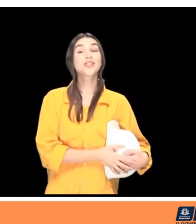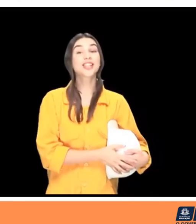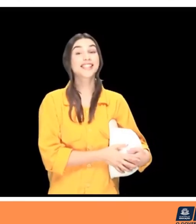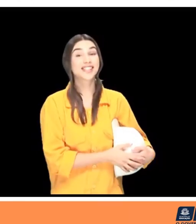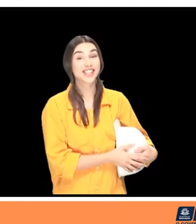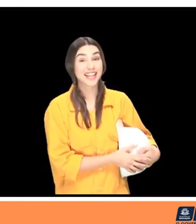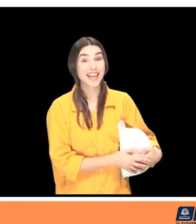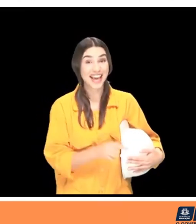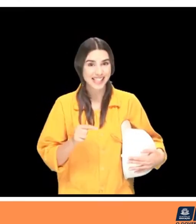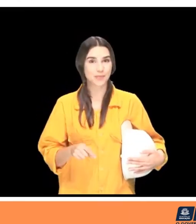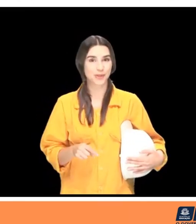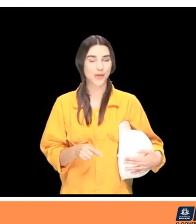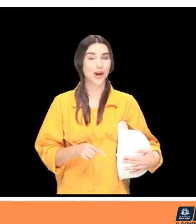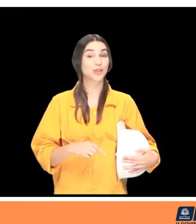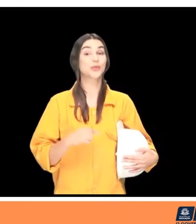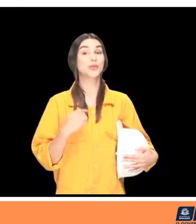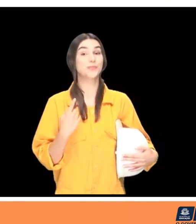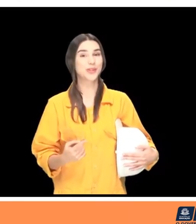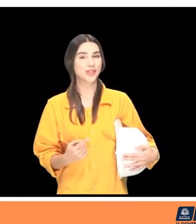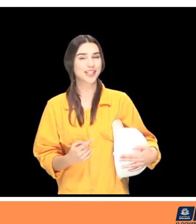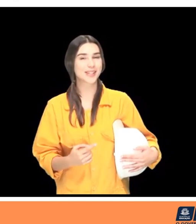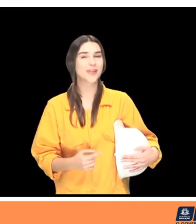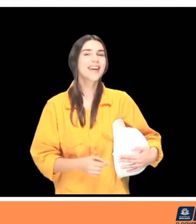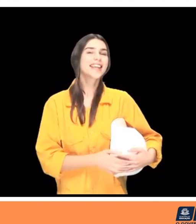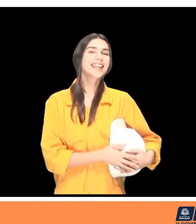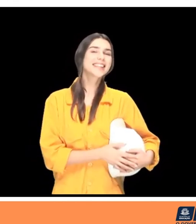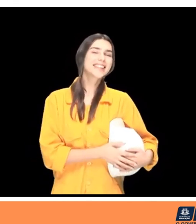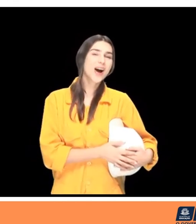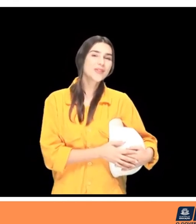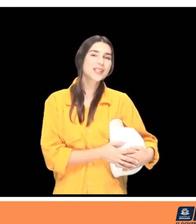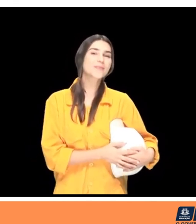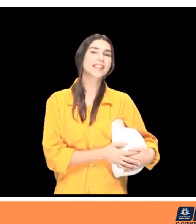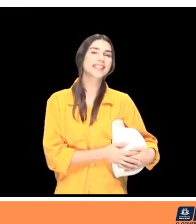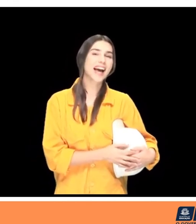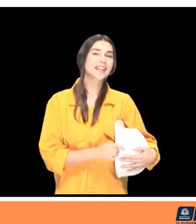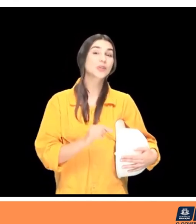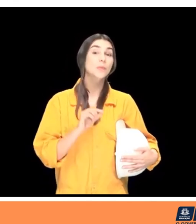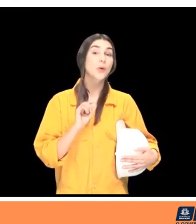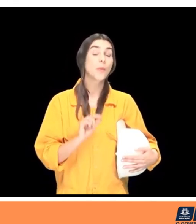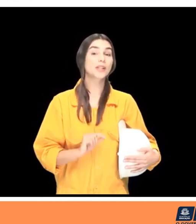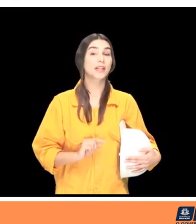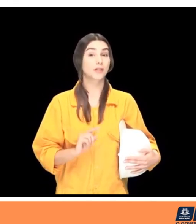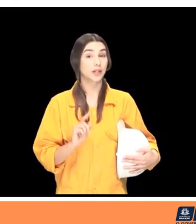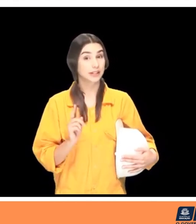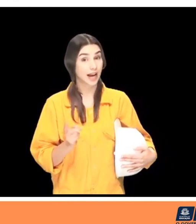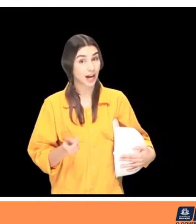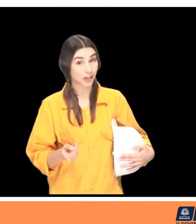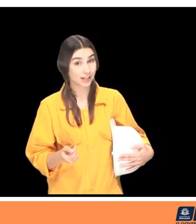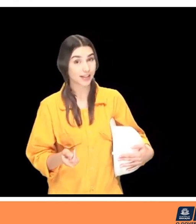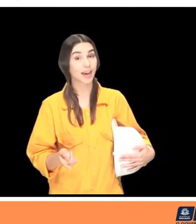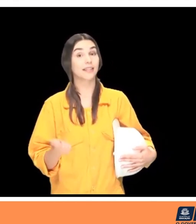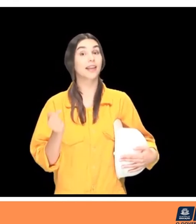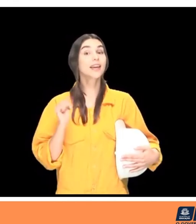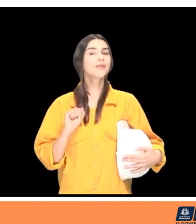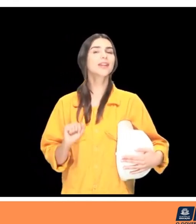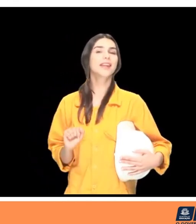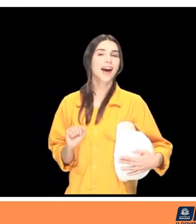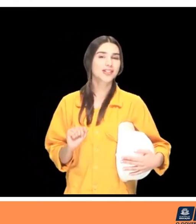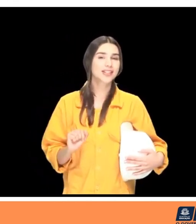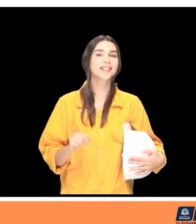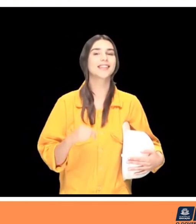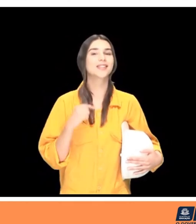Depois de assistirem esse episódio do biodiesel, que tal vocês pensarem sobre algumas das vantagens e